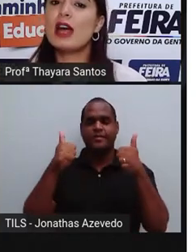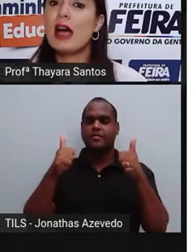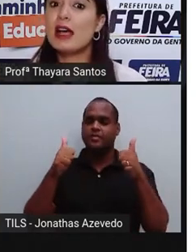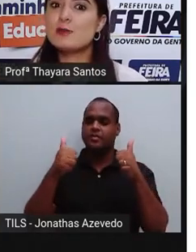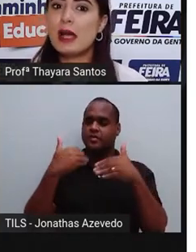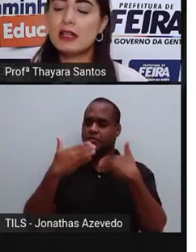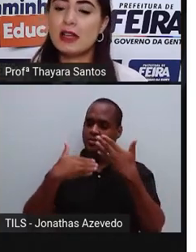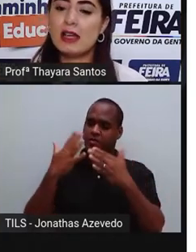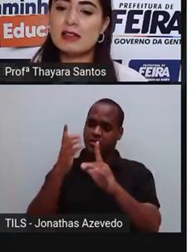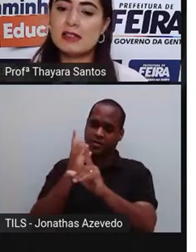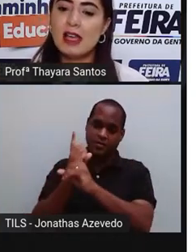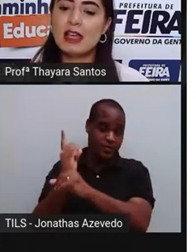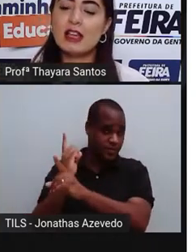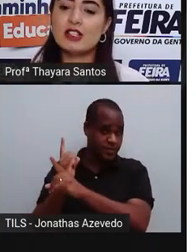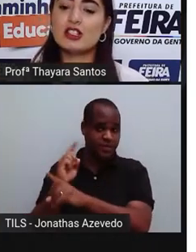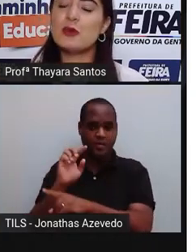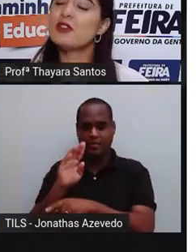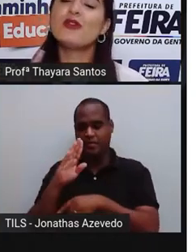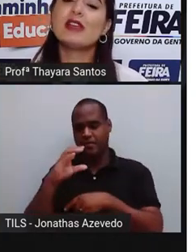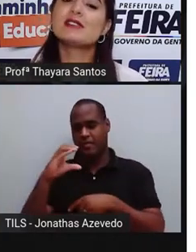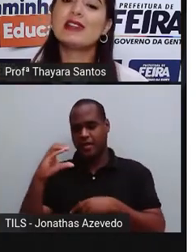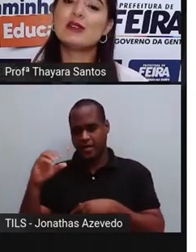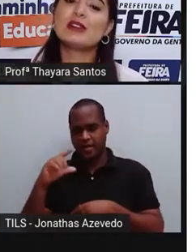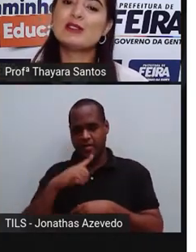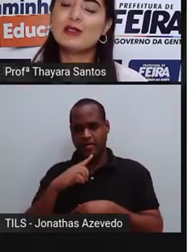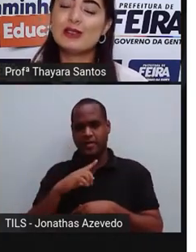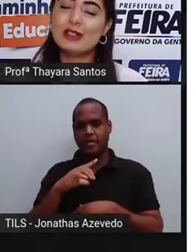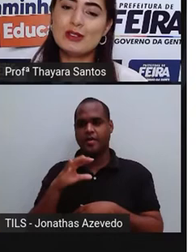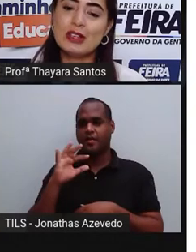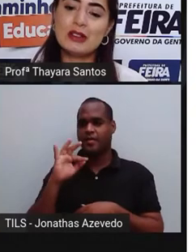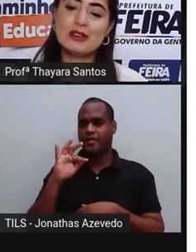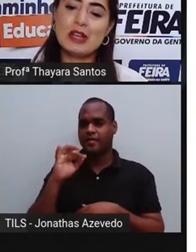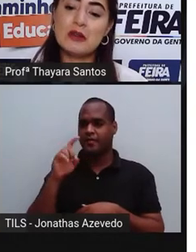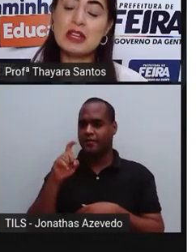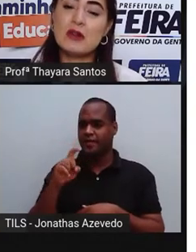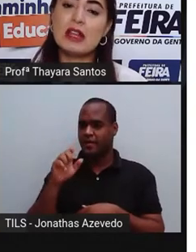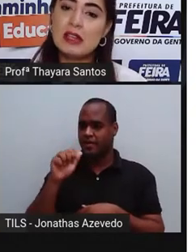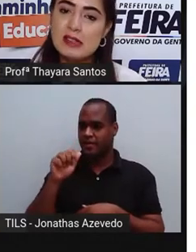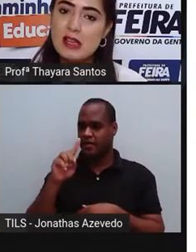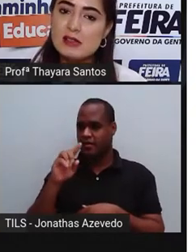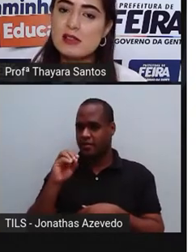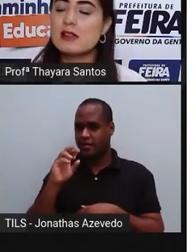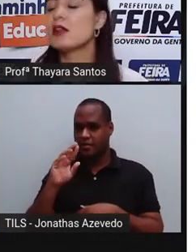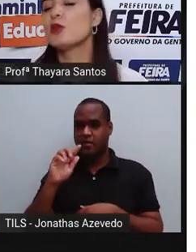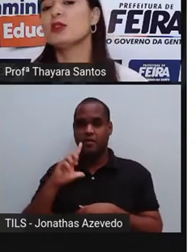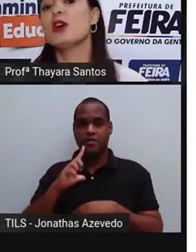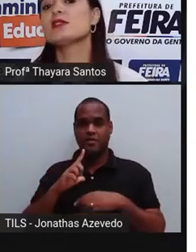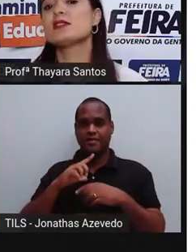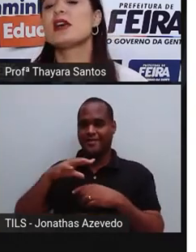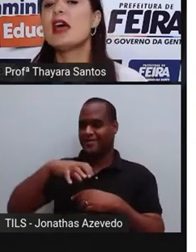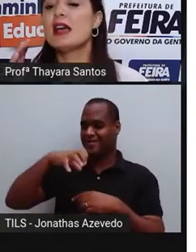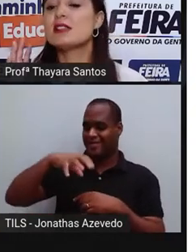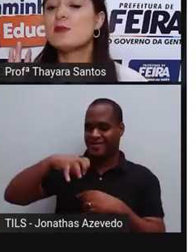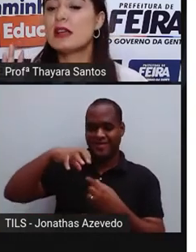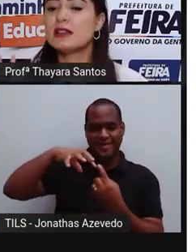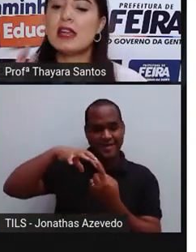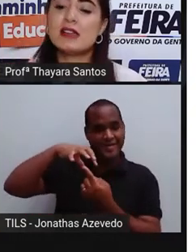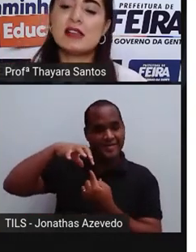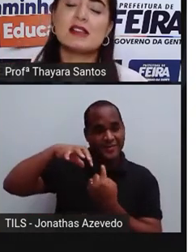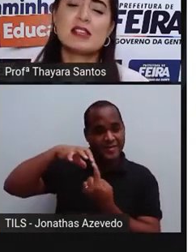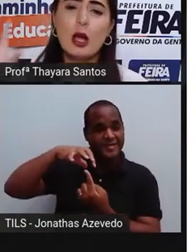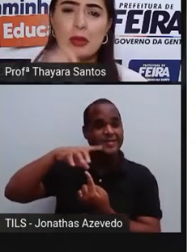encontra as bactérias, que a gente chama de fixadoras do nitrogênio, que estão lá nas raízes das leguminosas, essas